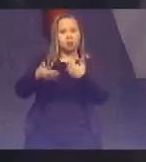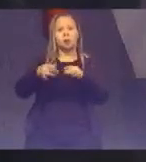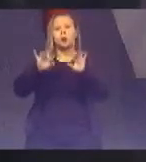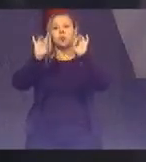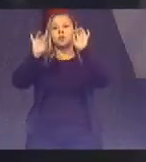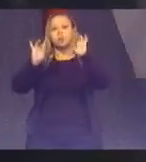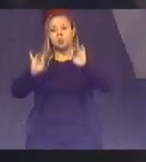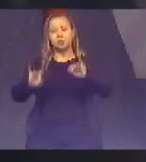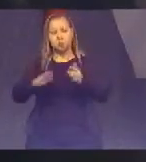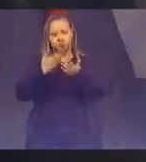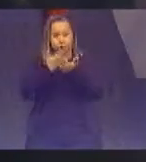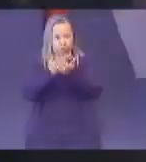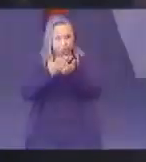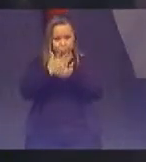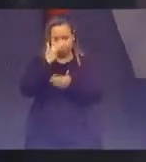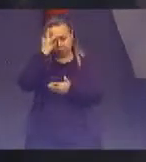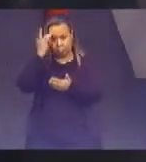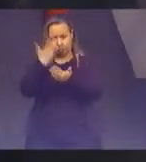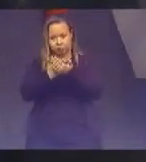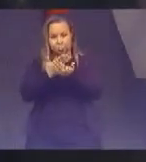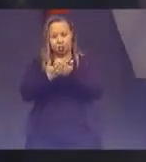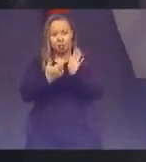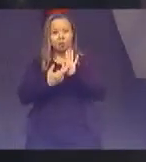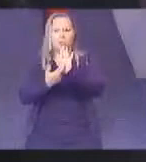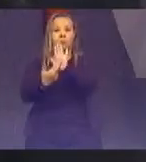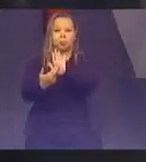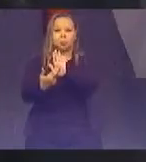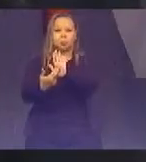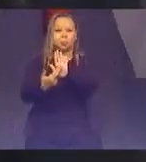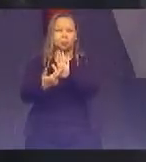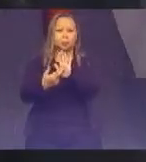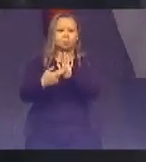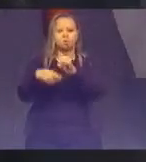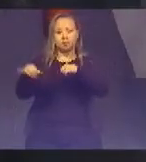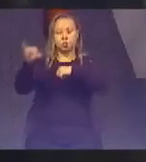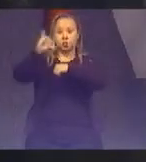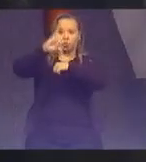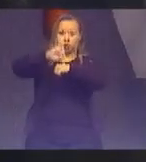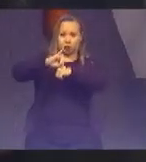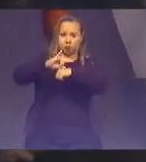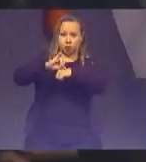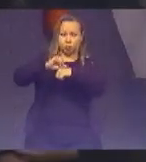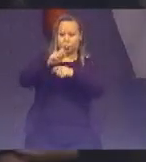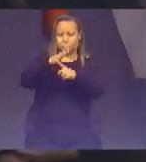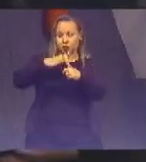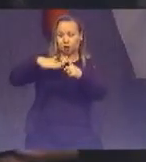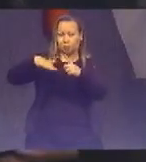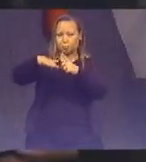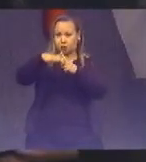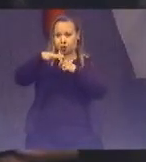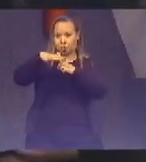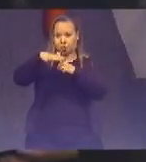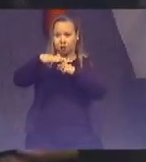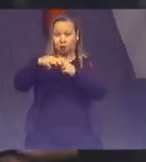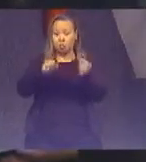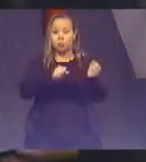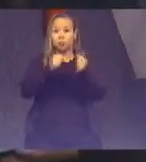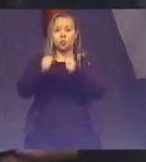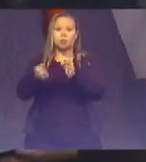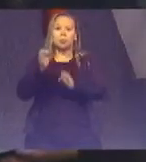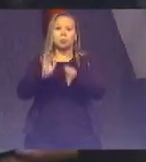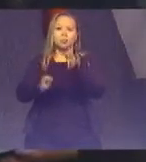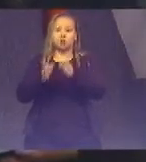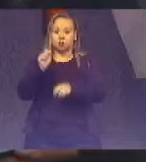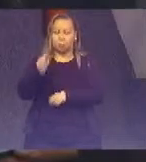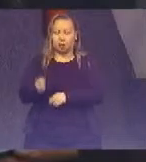estudiosos e representantes dos núcleos socioambientais de todo o Poder Judiciário do país para